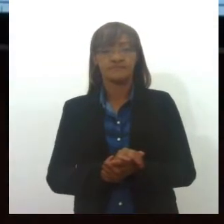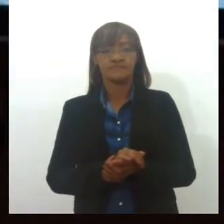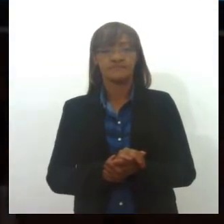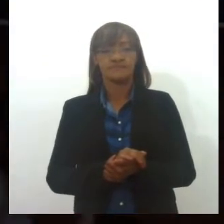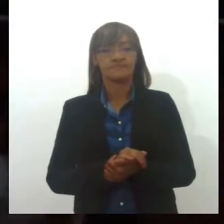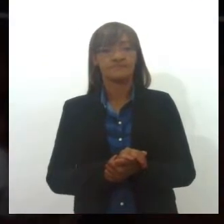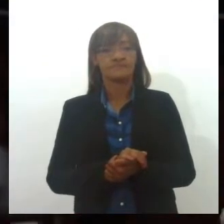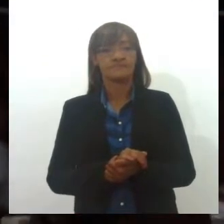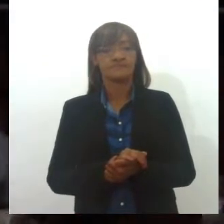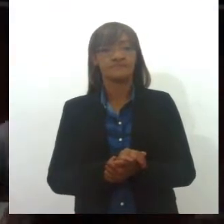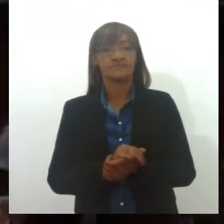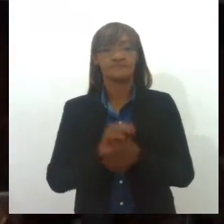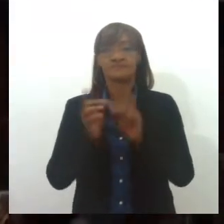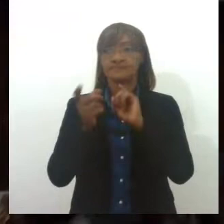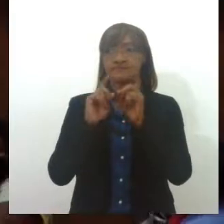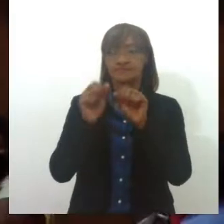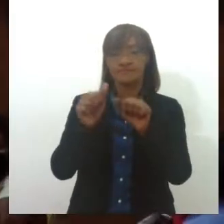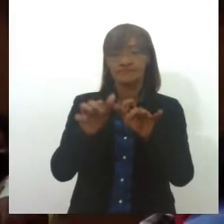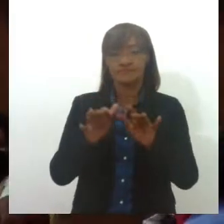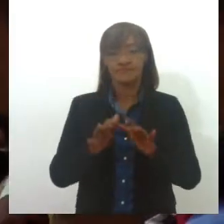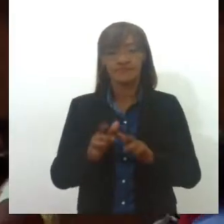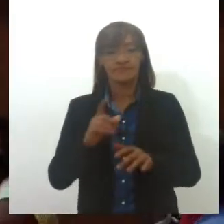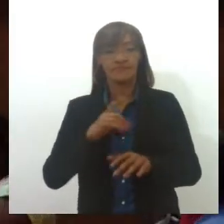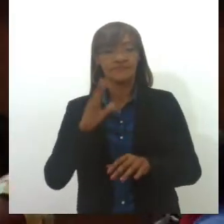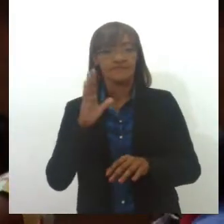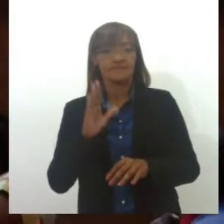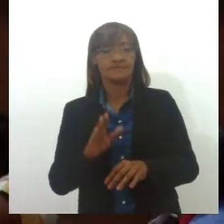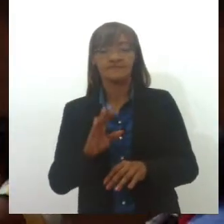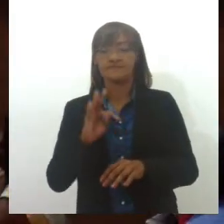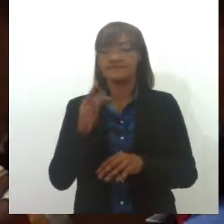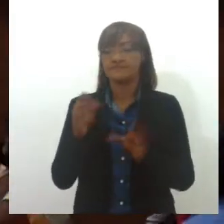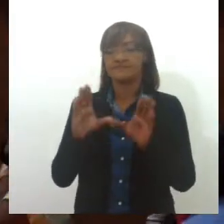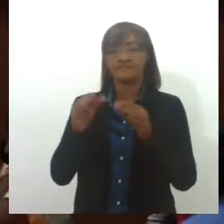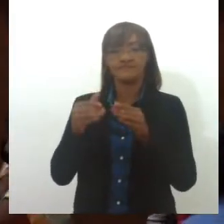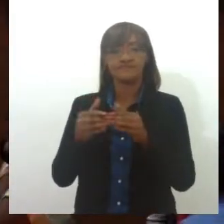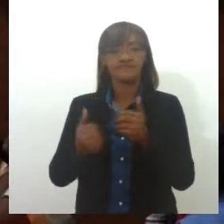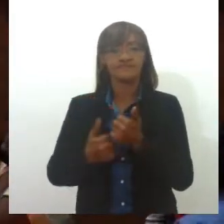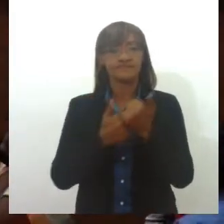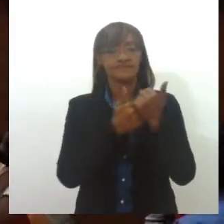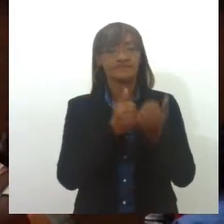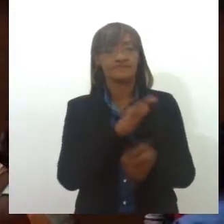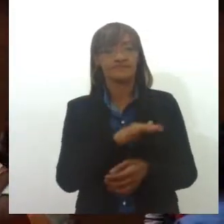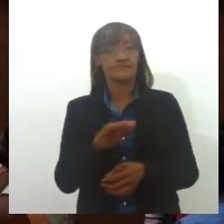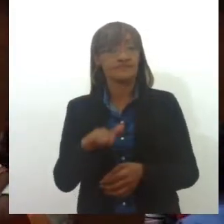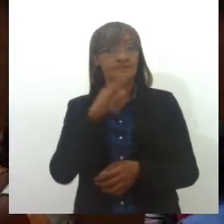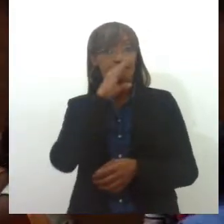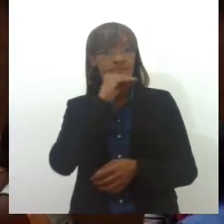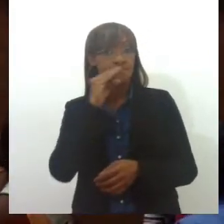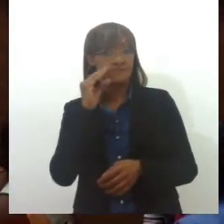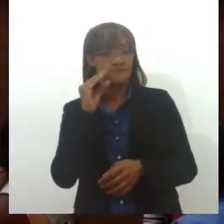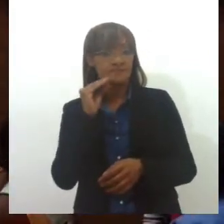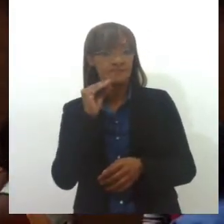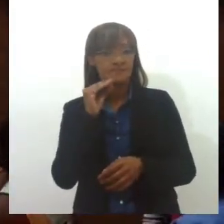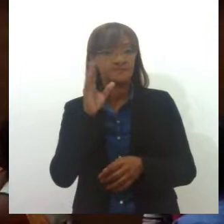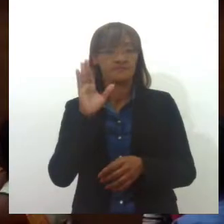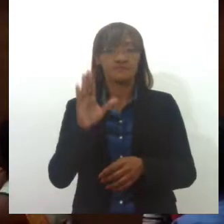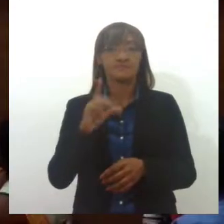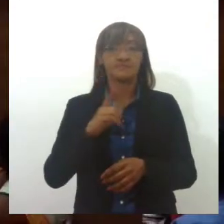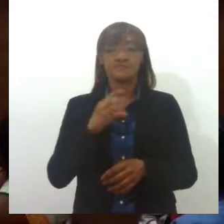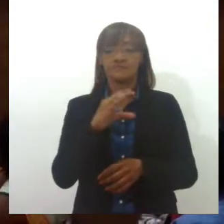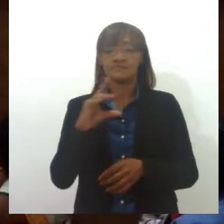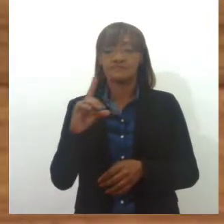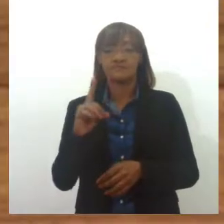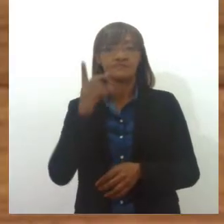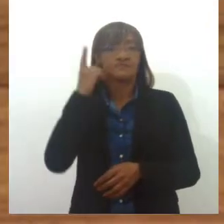A audiência pública foi promovida pela Frente Parlamentar em Defesa da Criança e do Adolescente, que tem como coordenador o